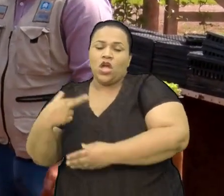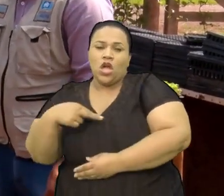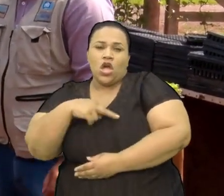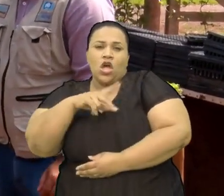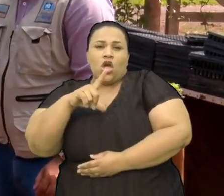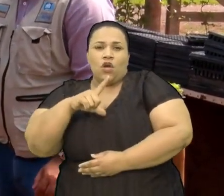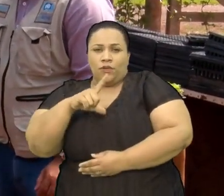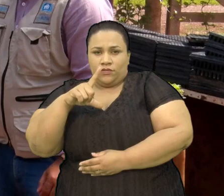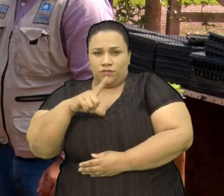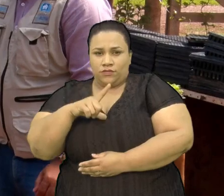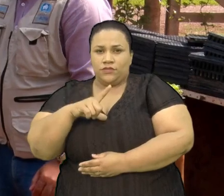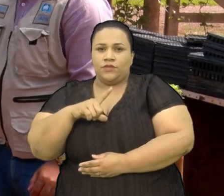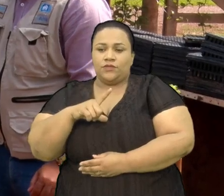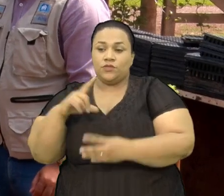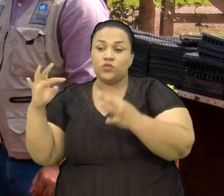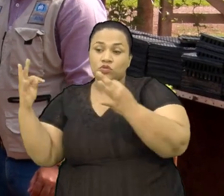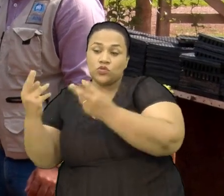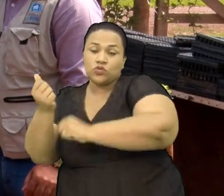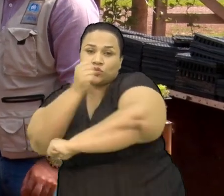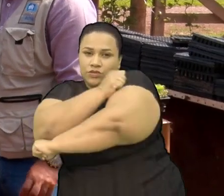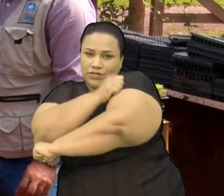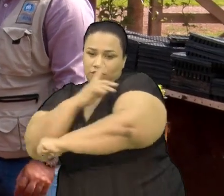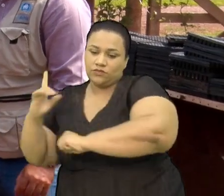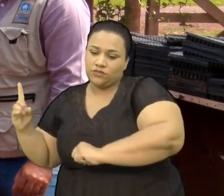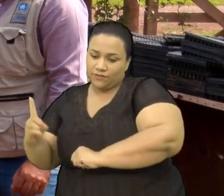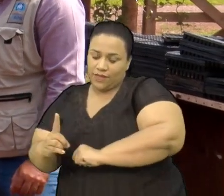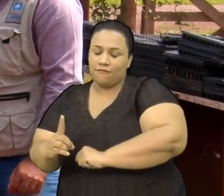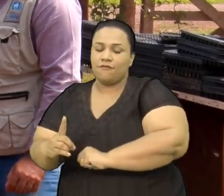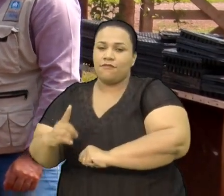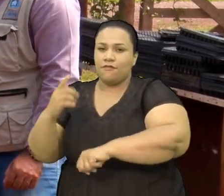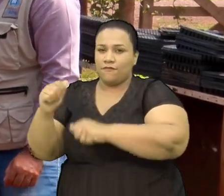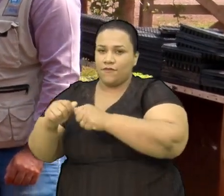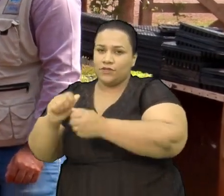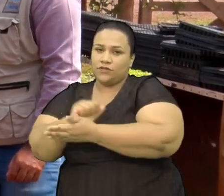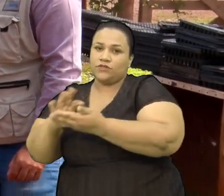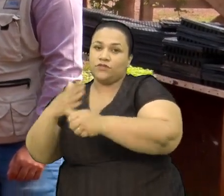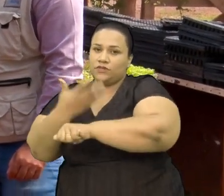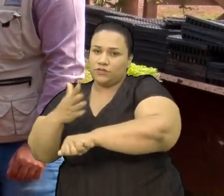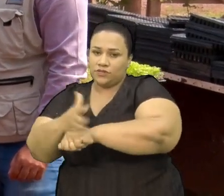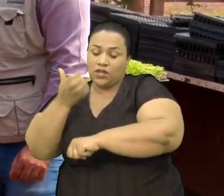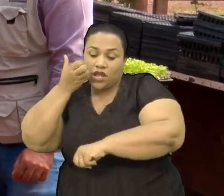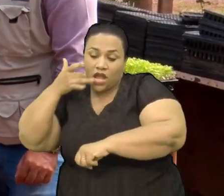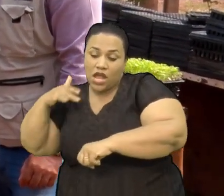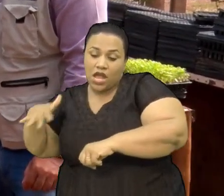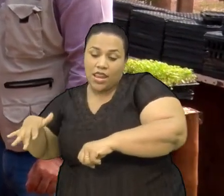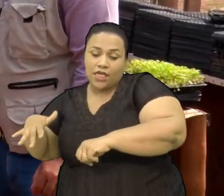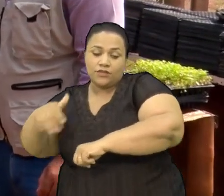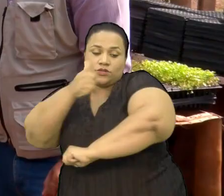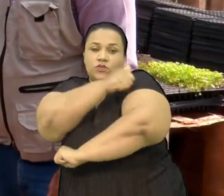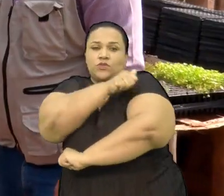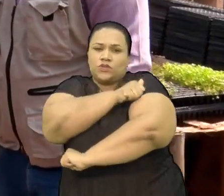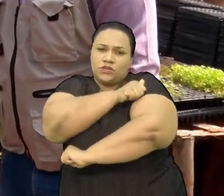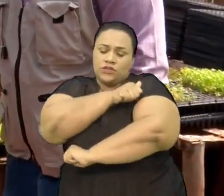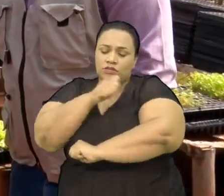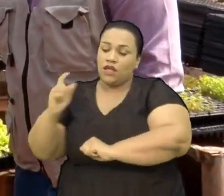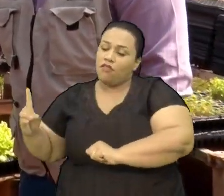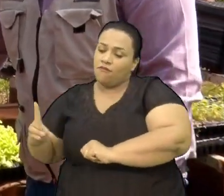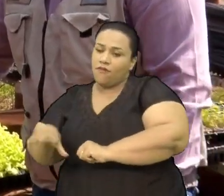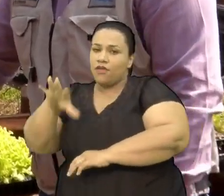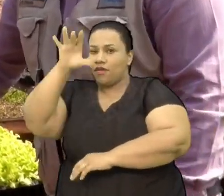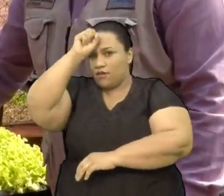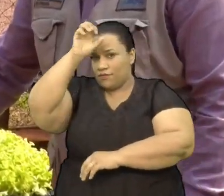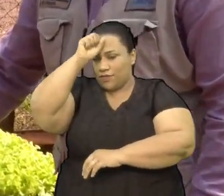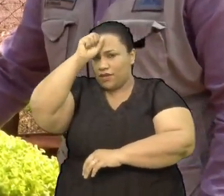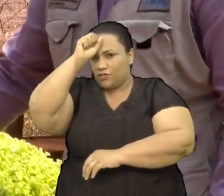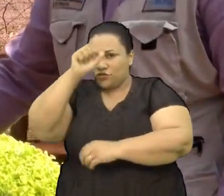todos os alunos Perpassos por esse local A criança do primeiro ano Ela passa e aprende Na